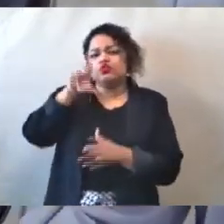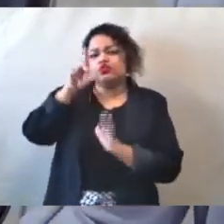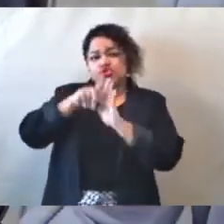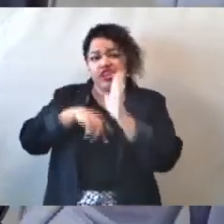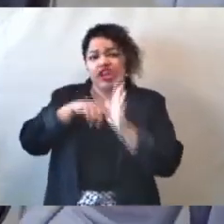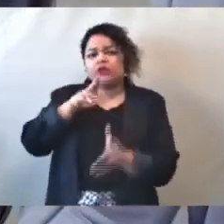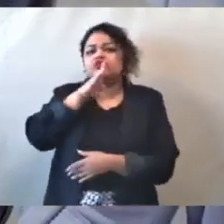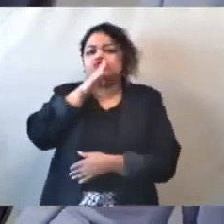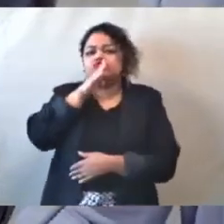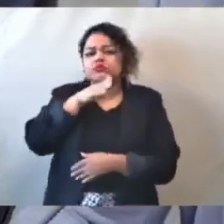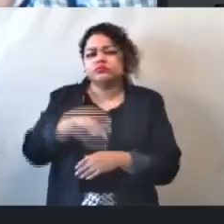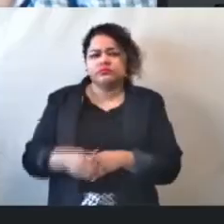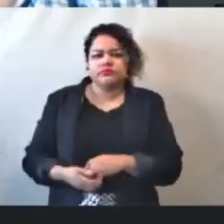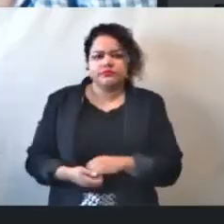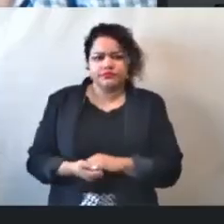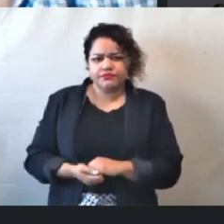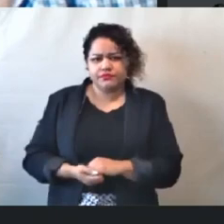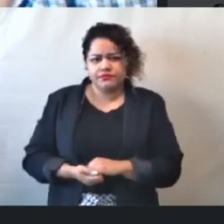permanecer em silêncio.